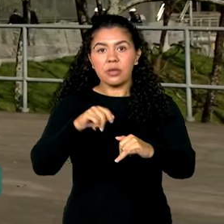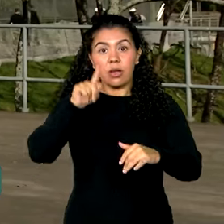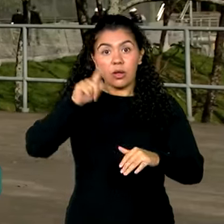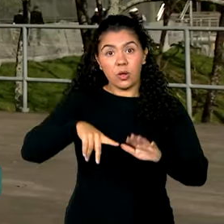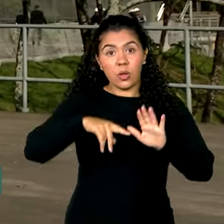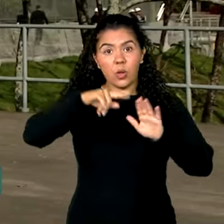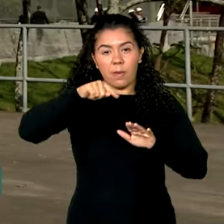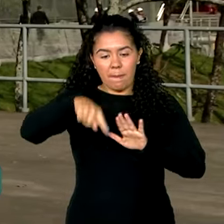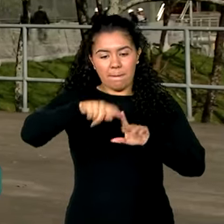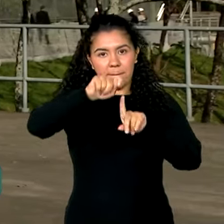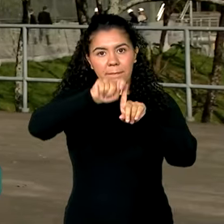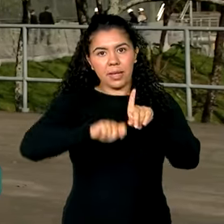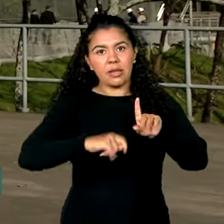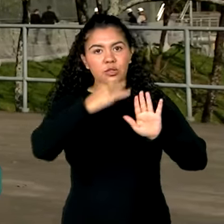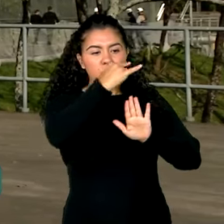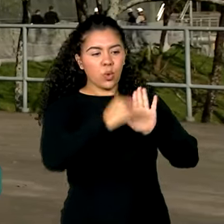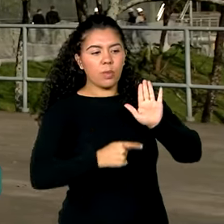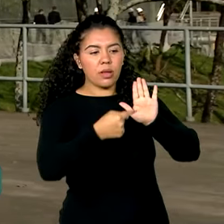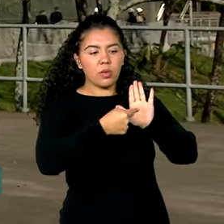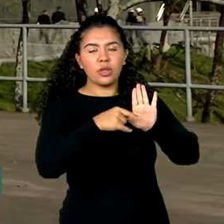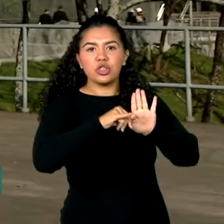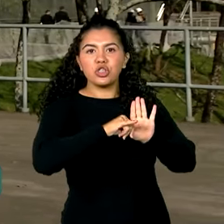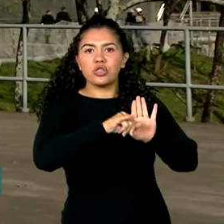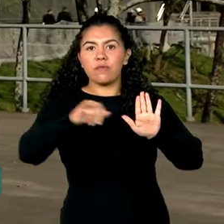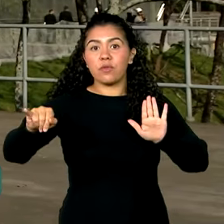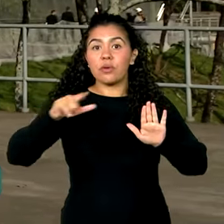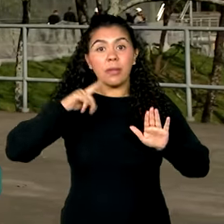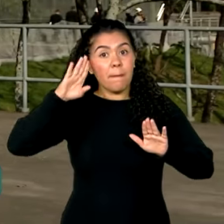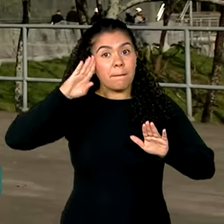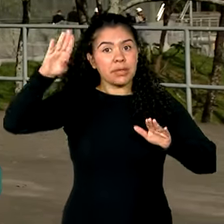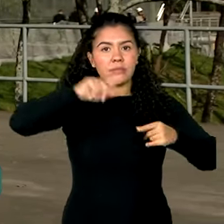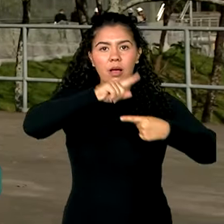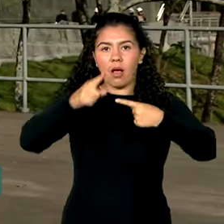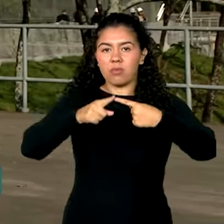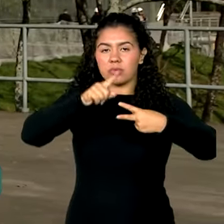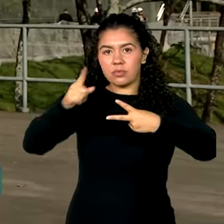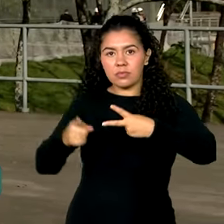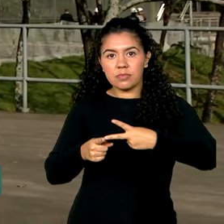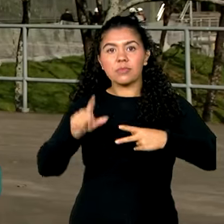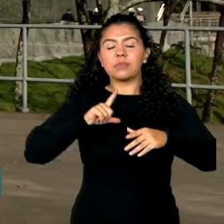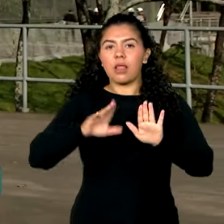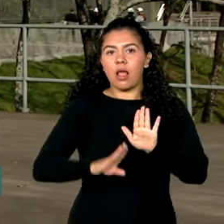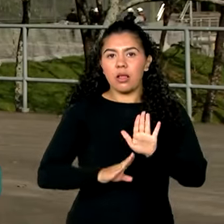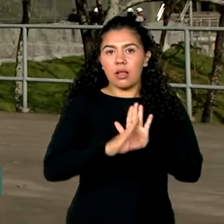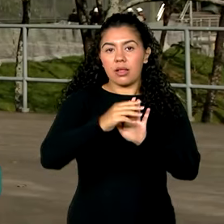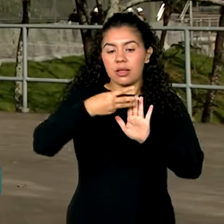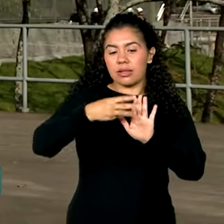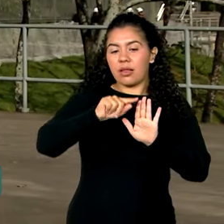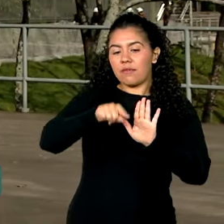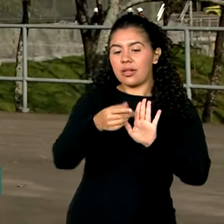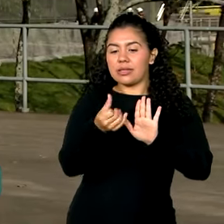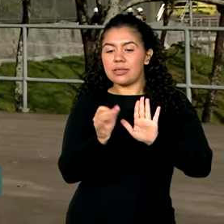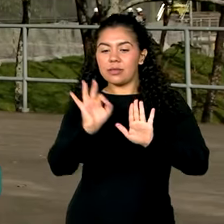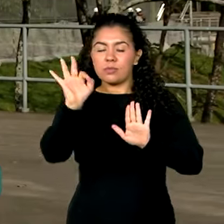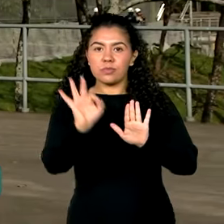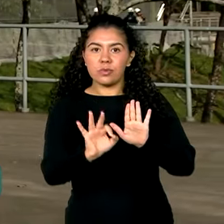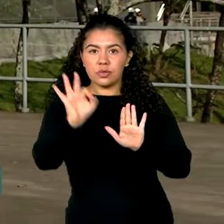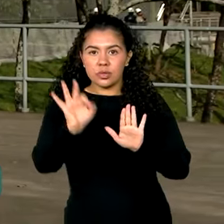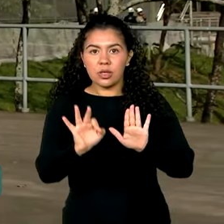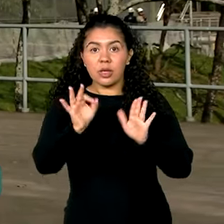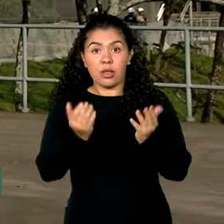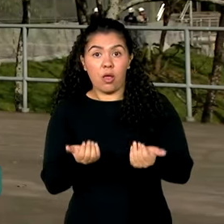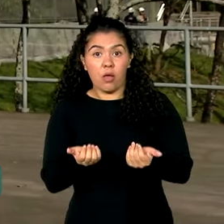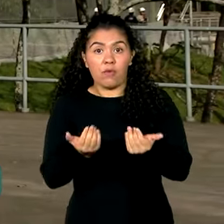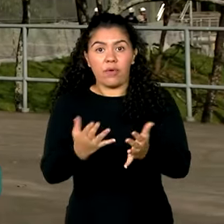este mês, traz dois destaques. O primeiro é o crescimento de 3,6% da oferta de